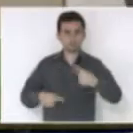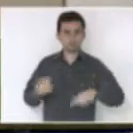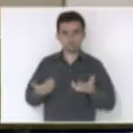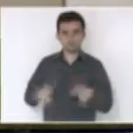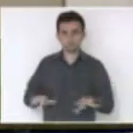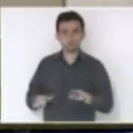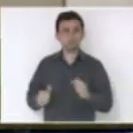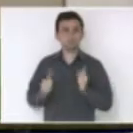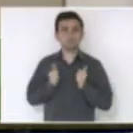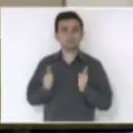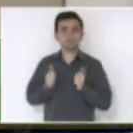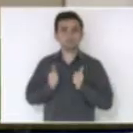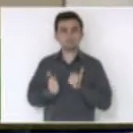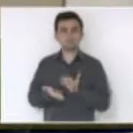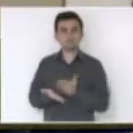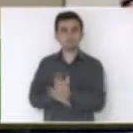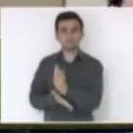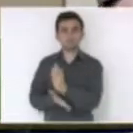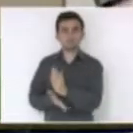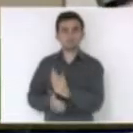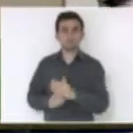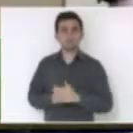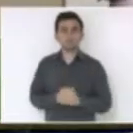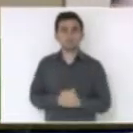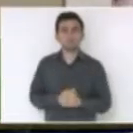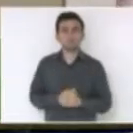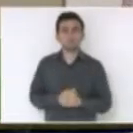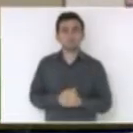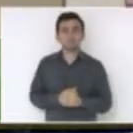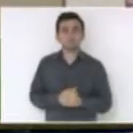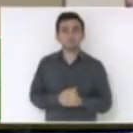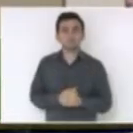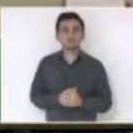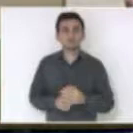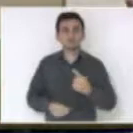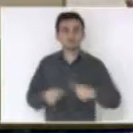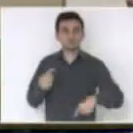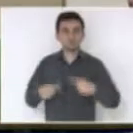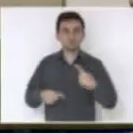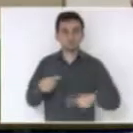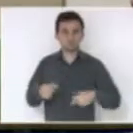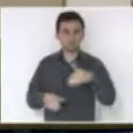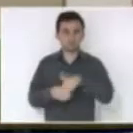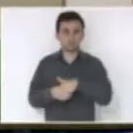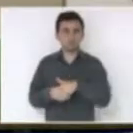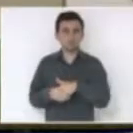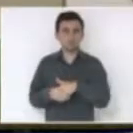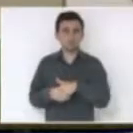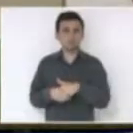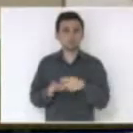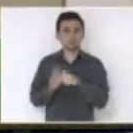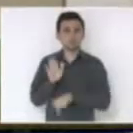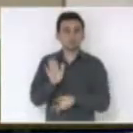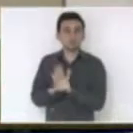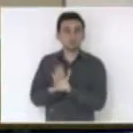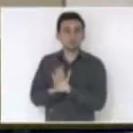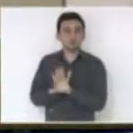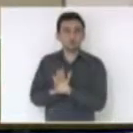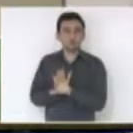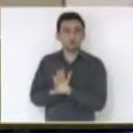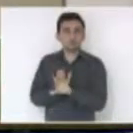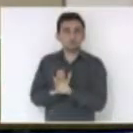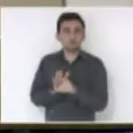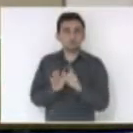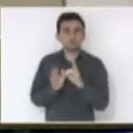votação. Quem estiver de acordo permaneça como está aprovado. Discussão e votação em turno único ao projeto de decreto